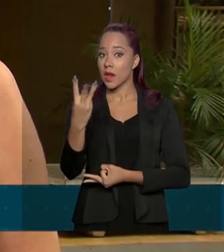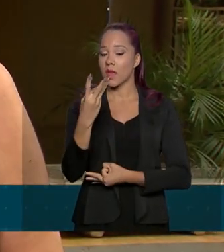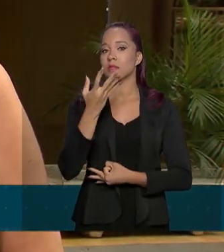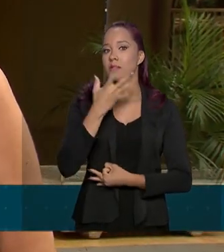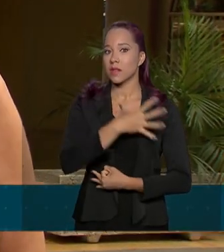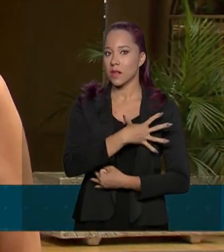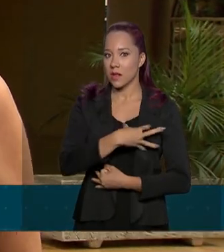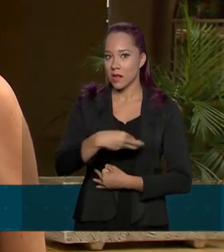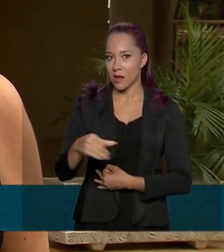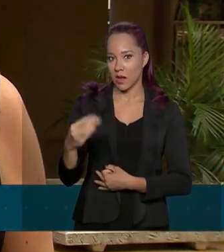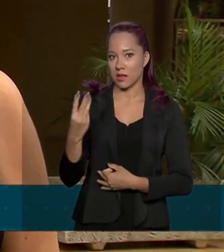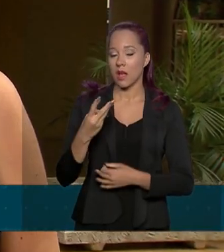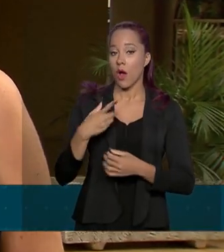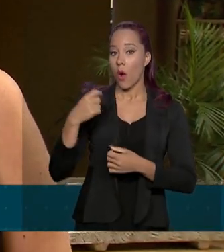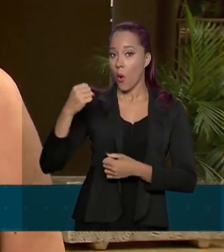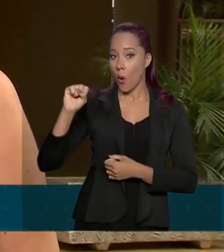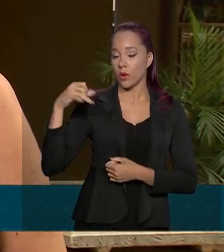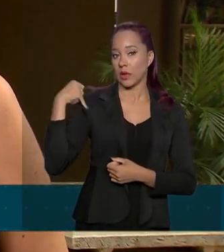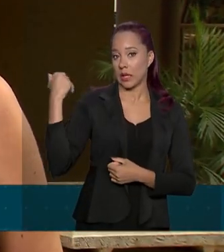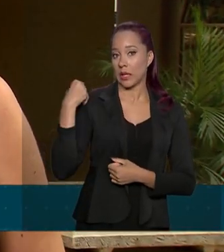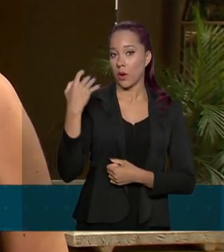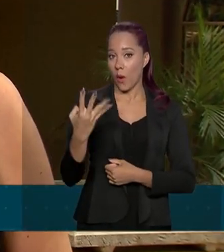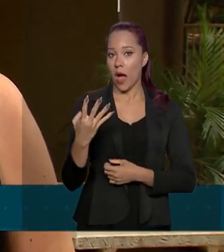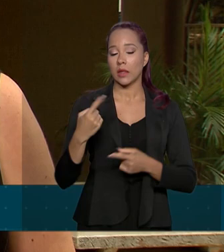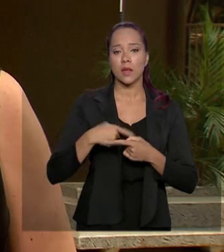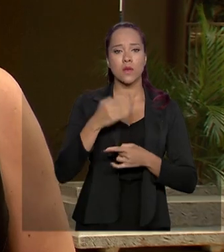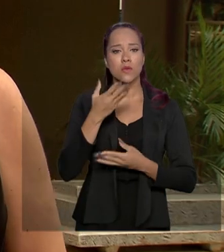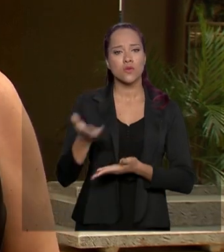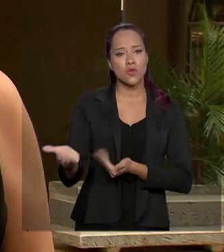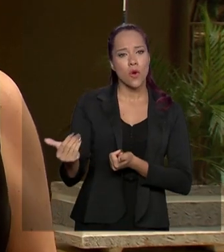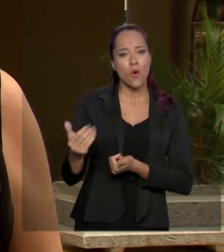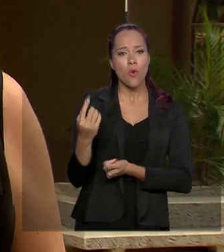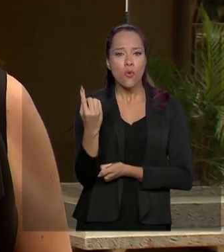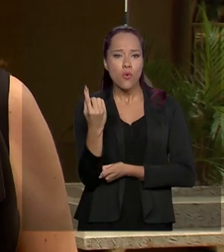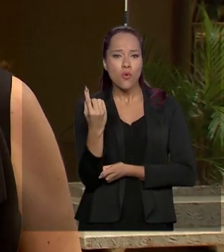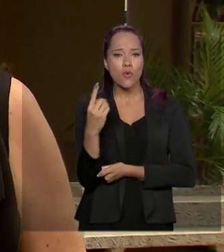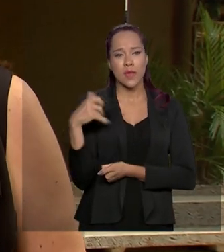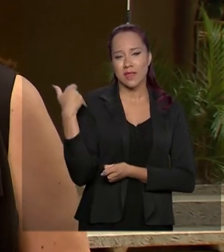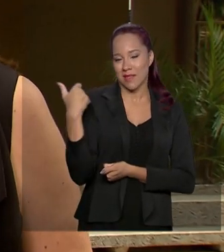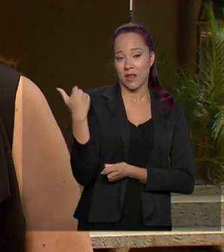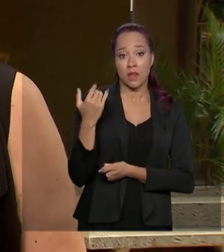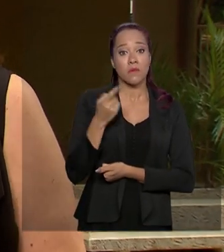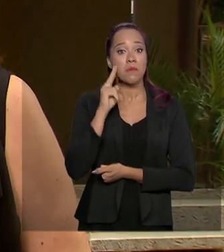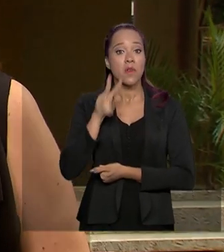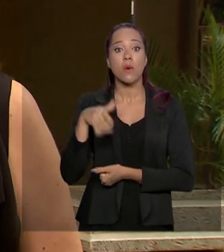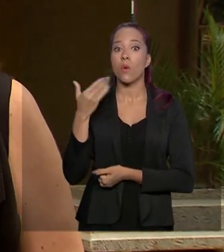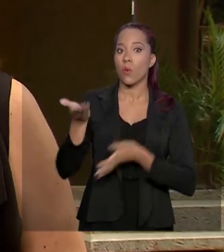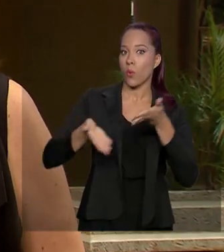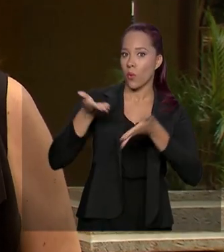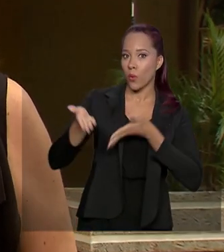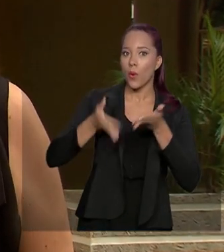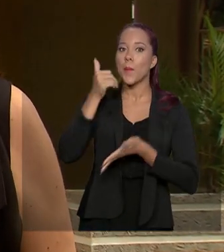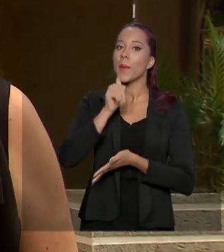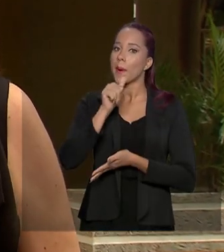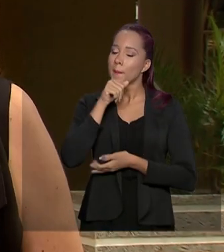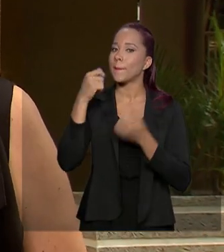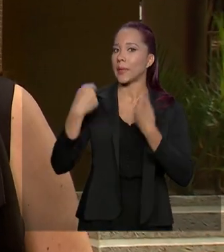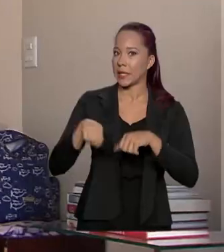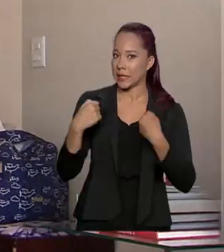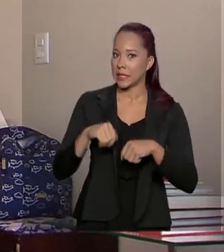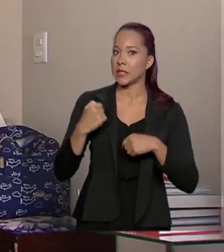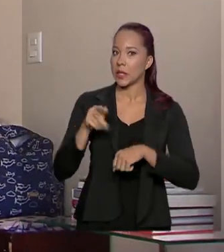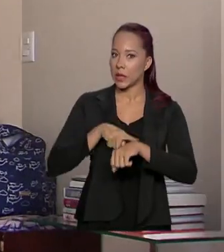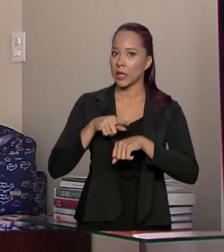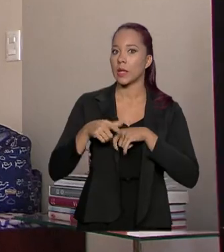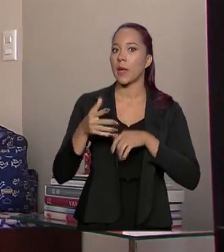uma de oito anos, outra de quatro e o caçula de um ano de idade. Vamos conhecer os cuidados que a mãe deles adota durante as férias.